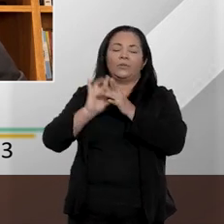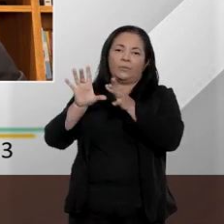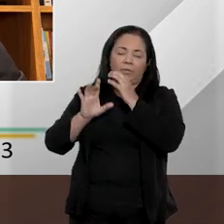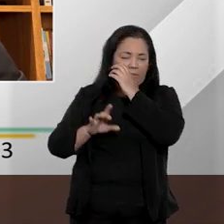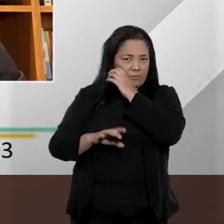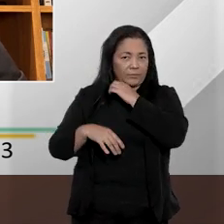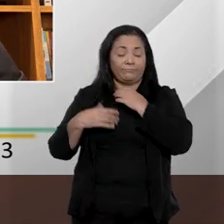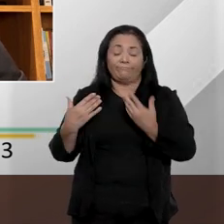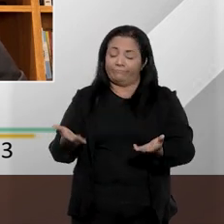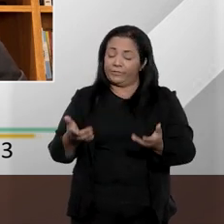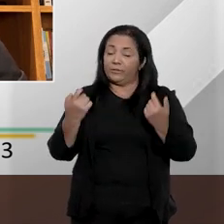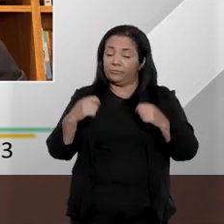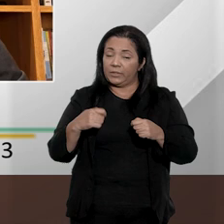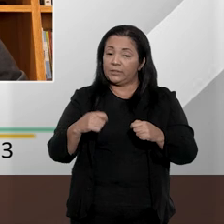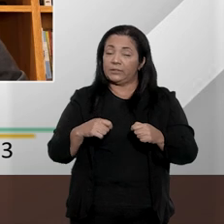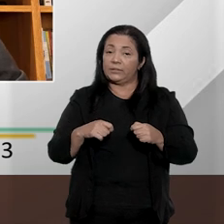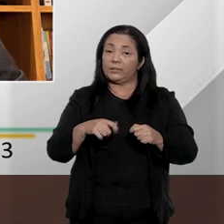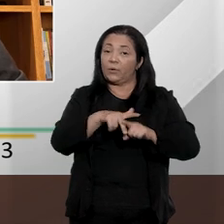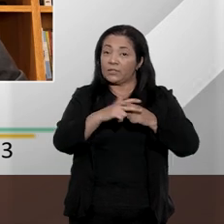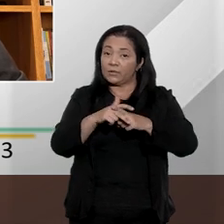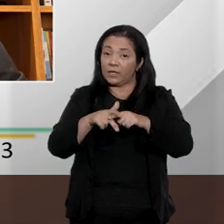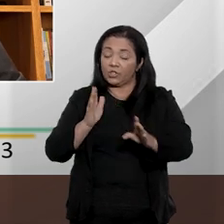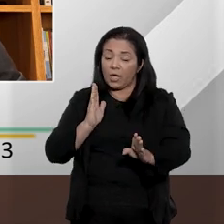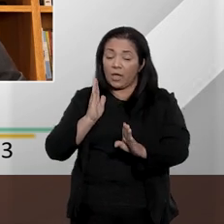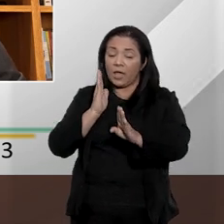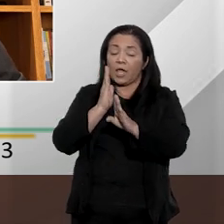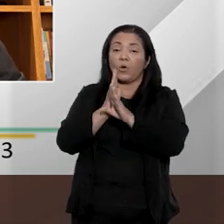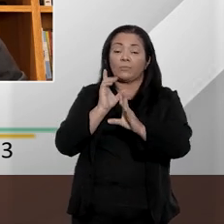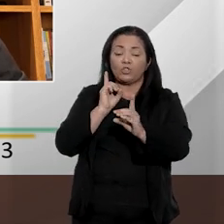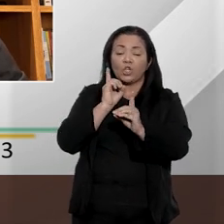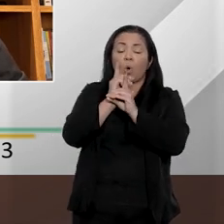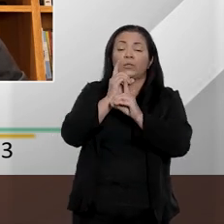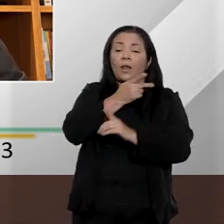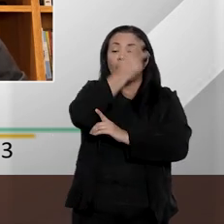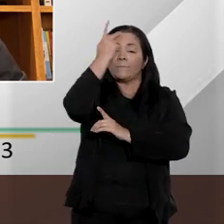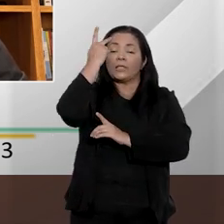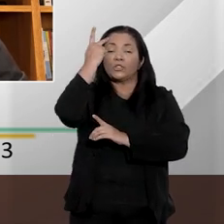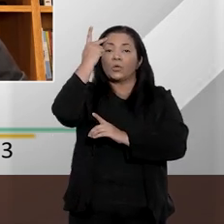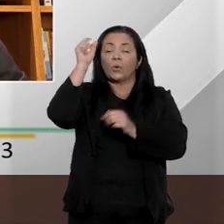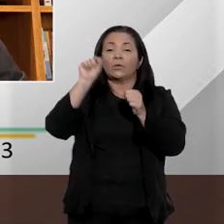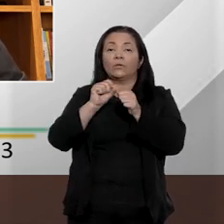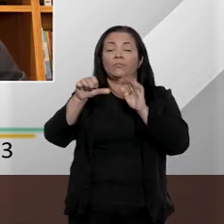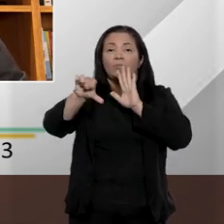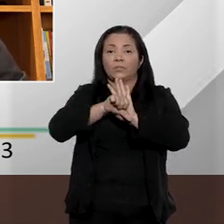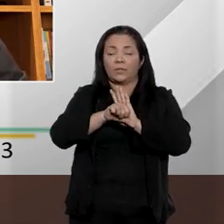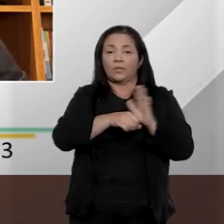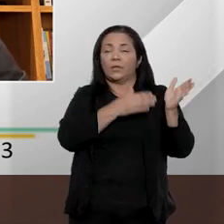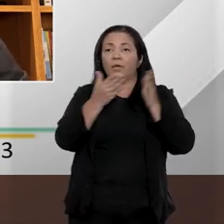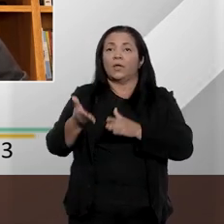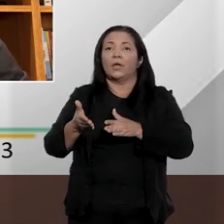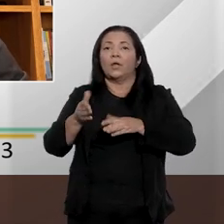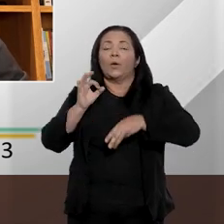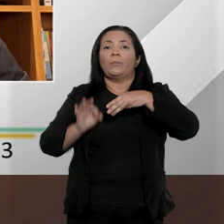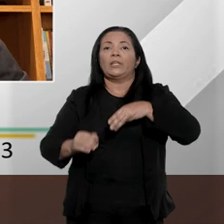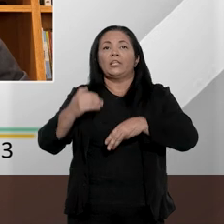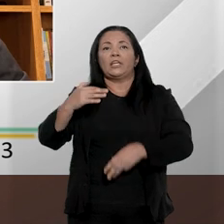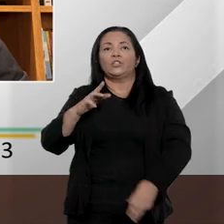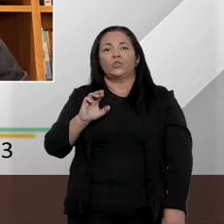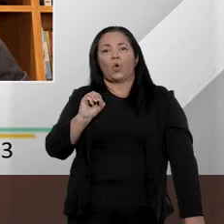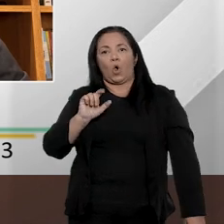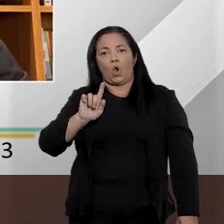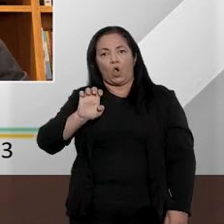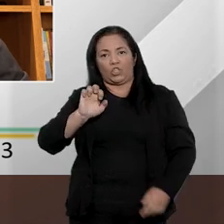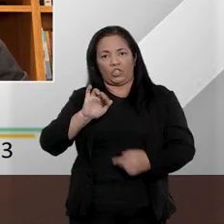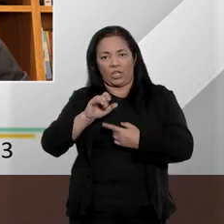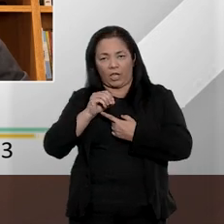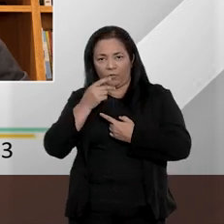reconhecimento falho. Entre várias decisões já proferidas no tribunal, em uma delas, o ministro Rogério Schietti Cruz ponderou que, se o